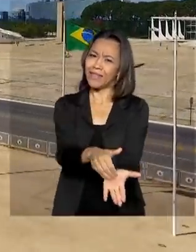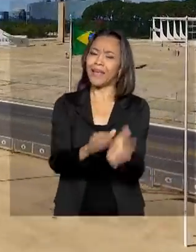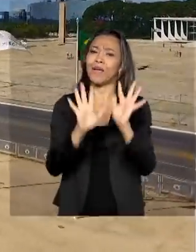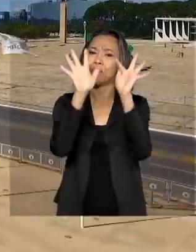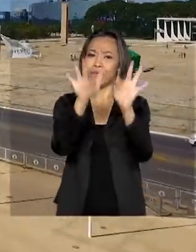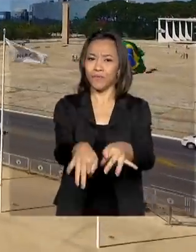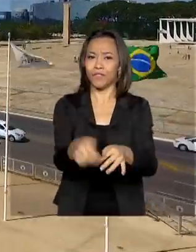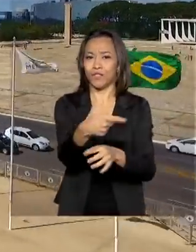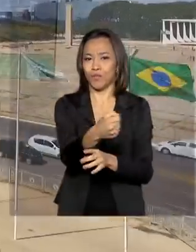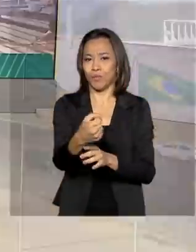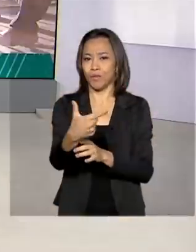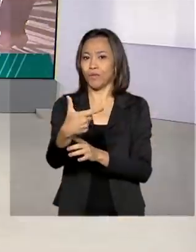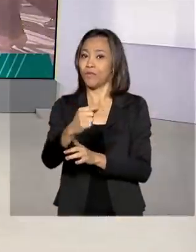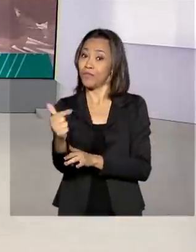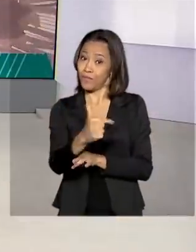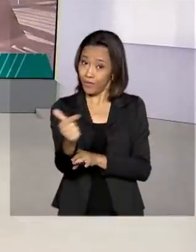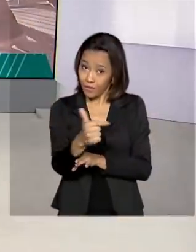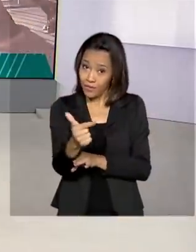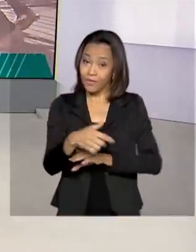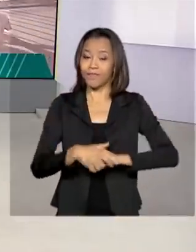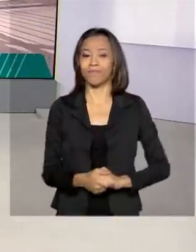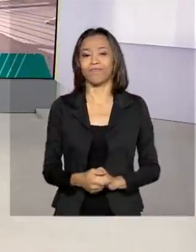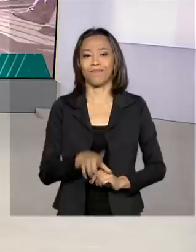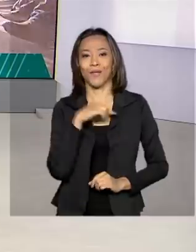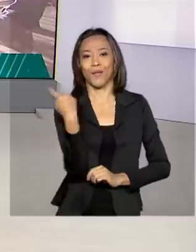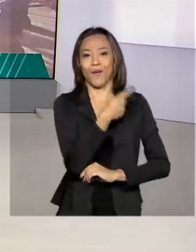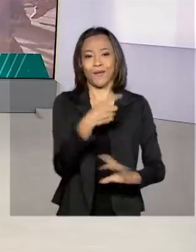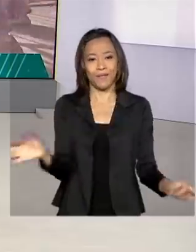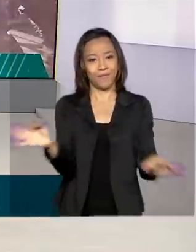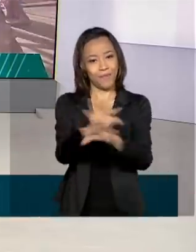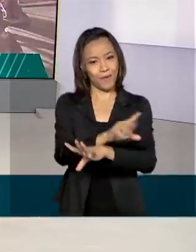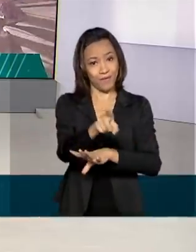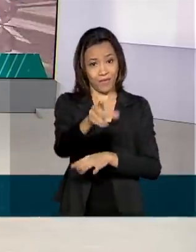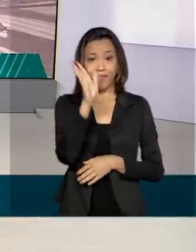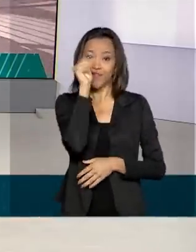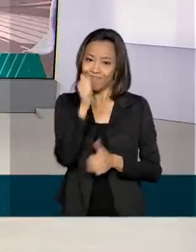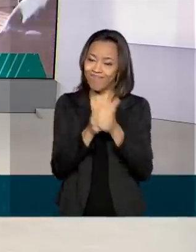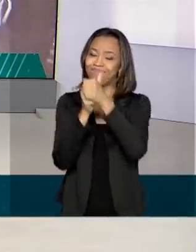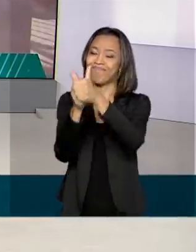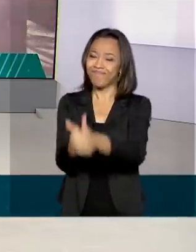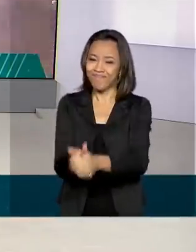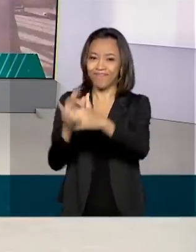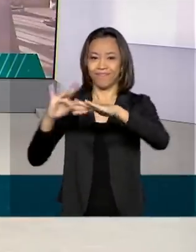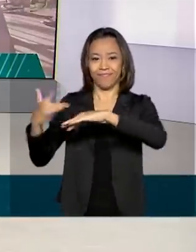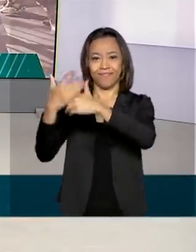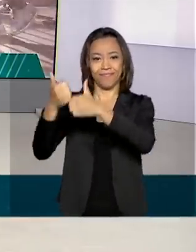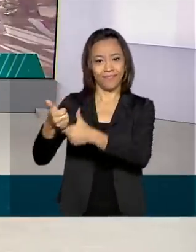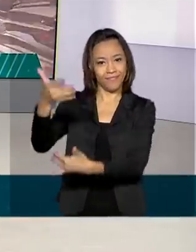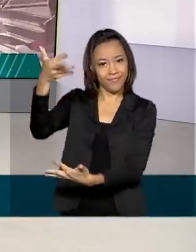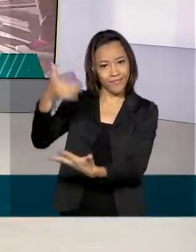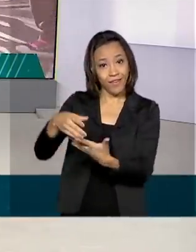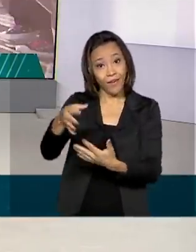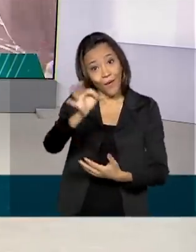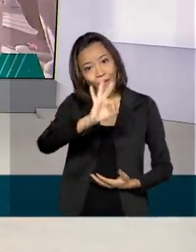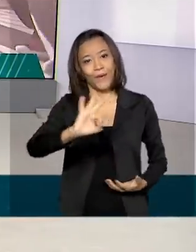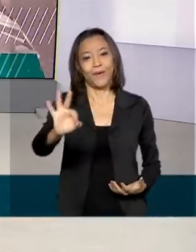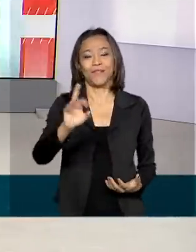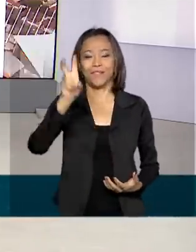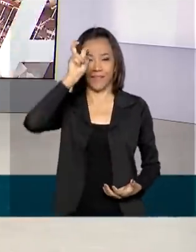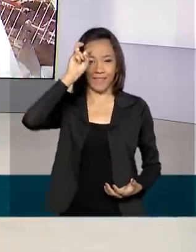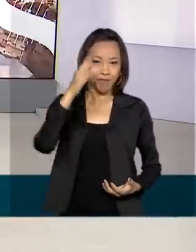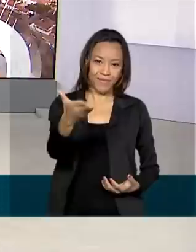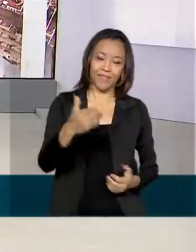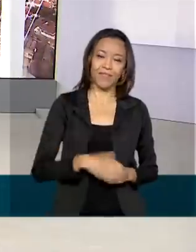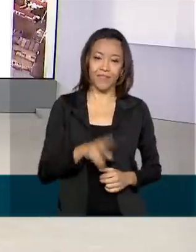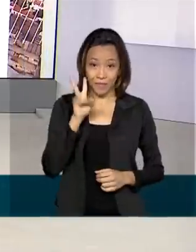2022. O Brasil em Dia termina aqui. Nos acompanhe também pelas redes sociais. Uma ótima quinta-feira para